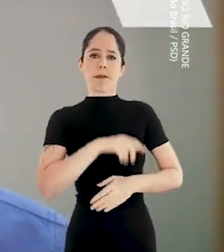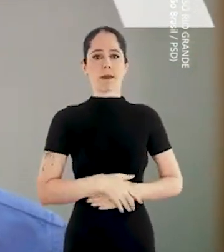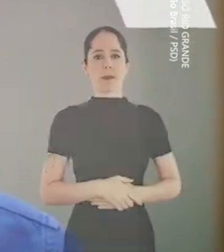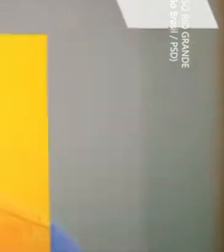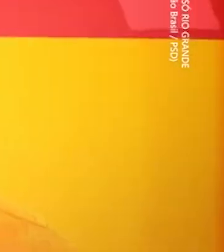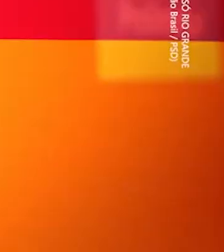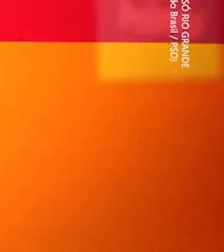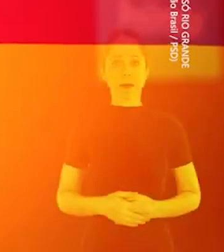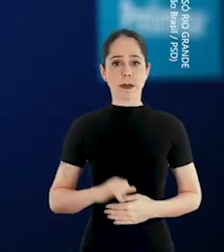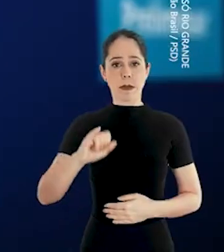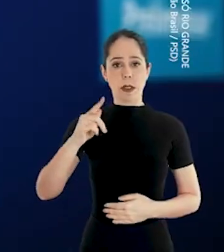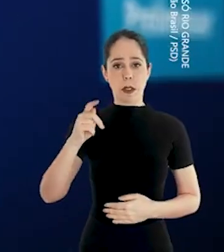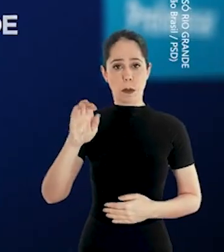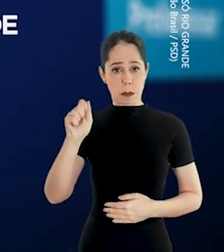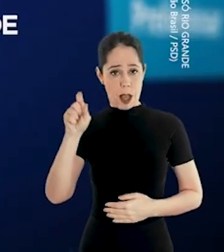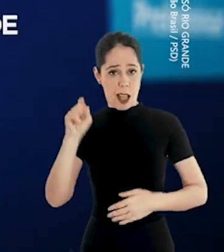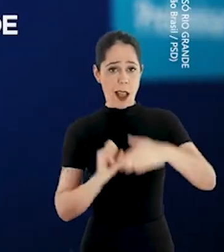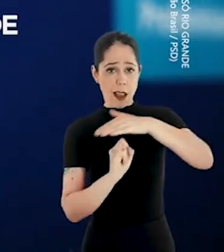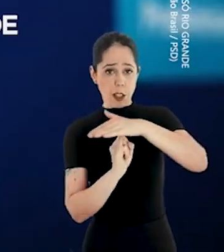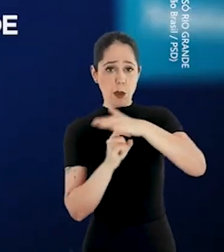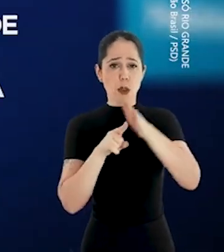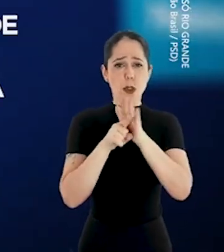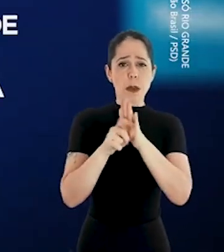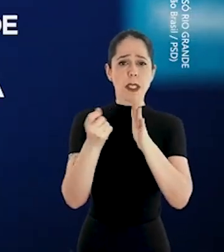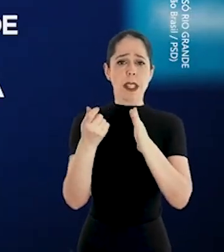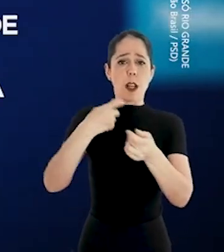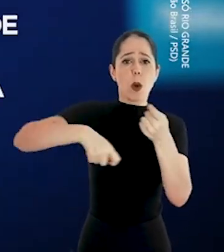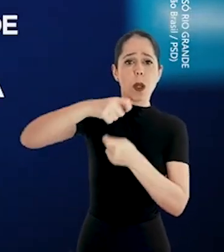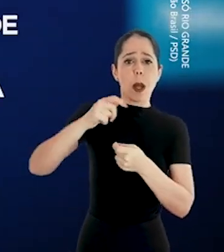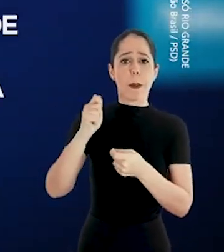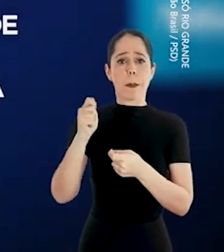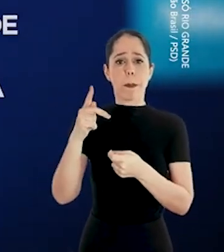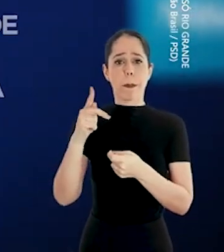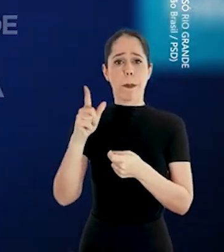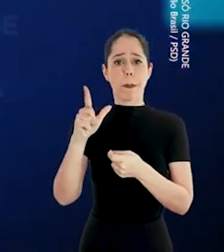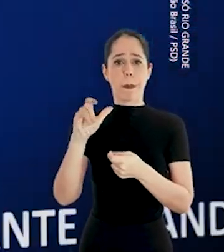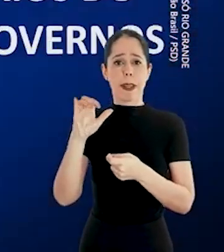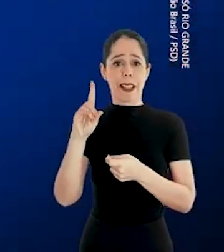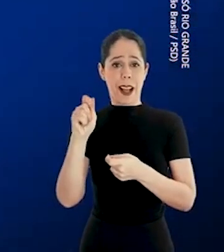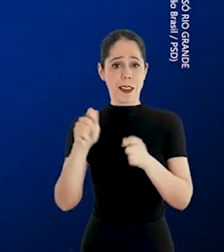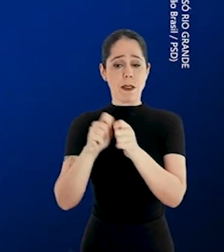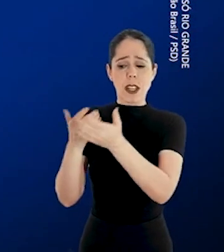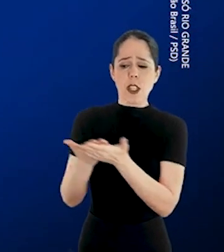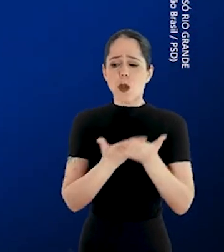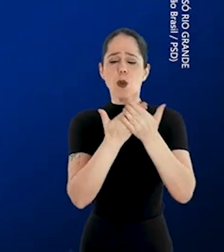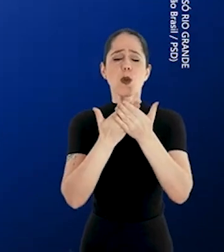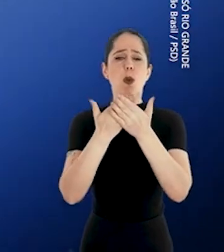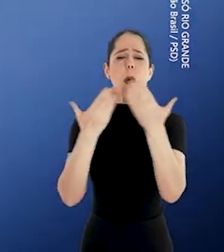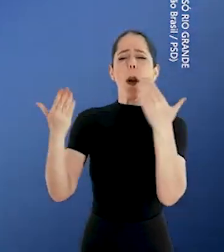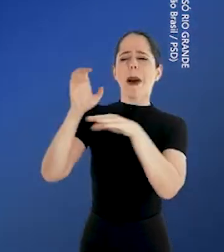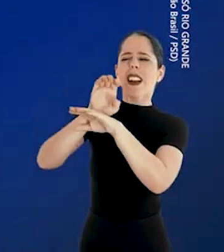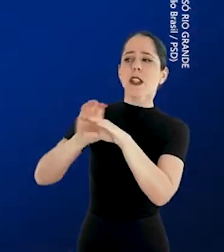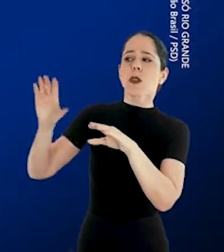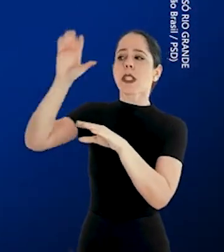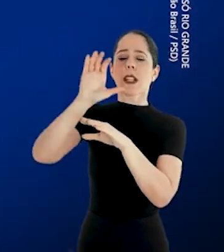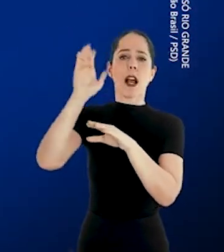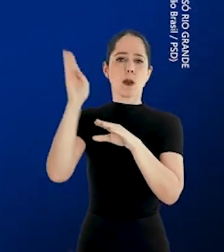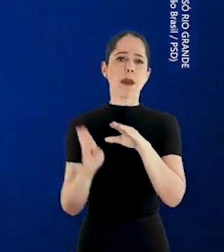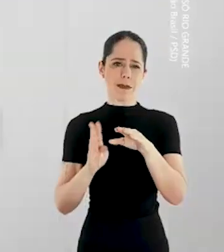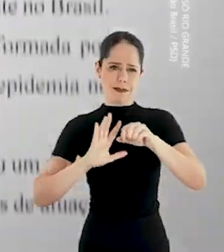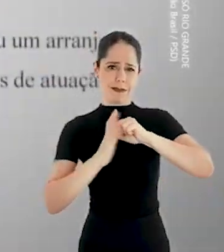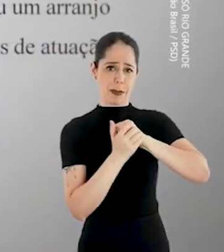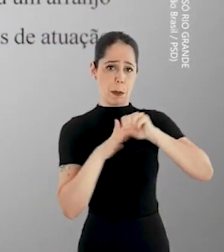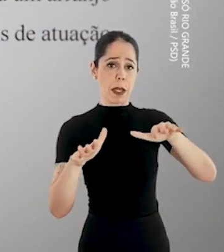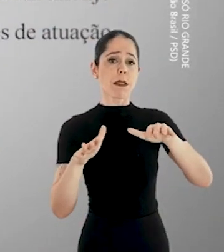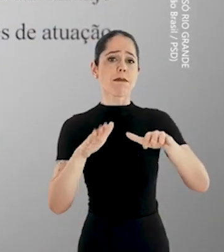a vida. O IPEA, Instituto de Pesquisa Econômica Aplicada, fez um estudo comparando os estados brasileiros na pandemia